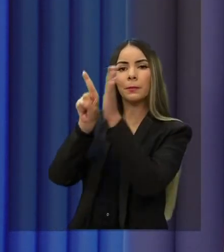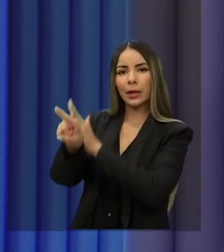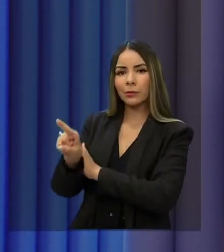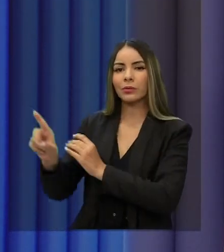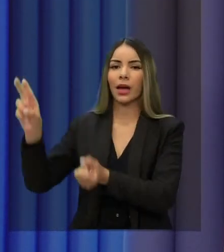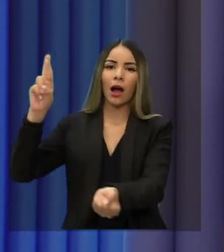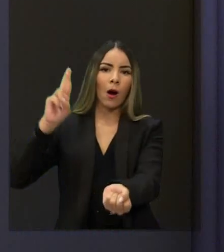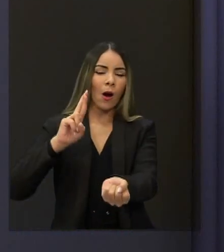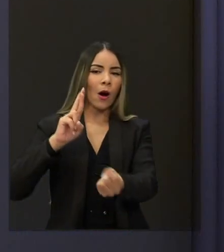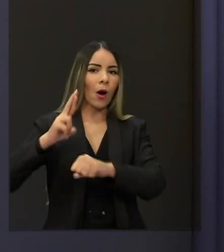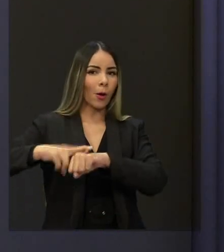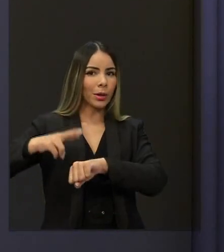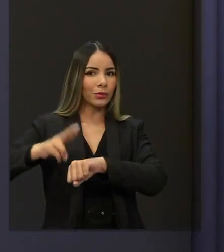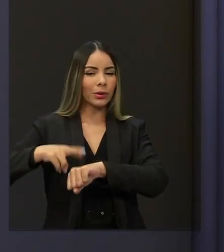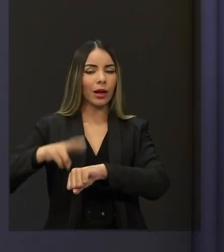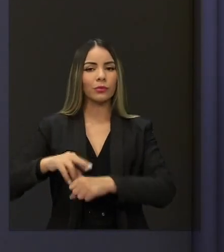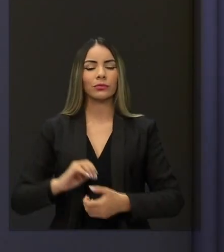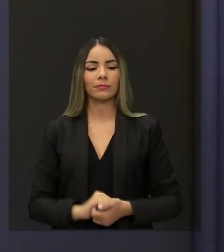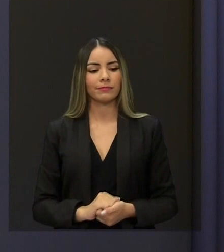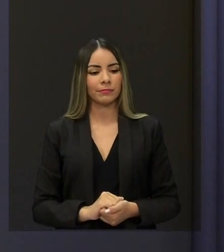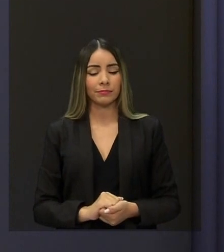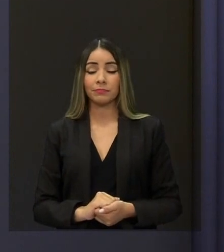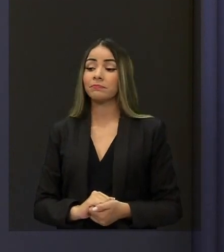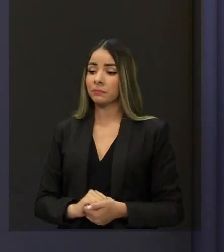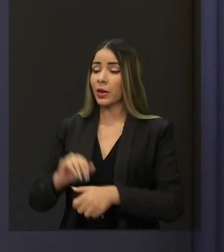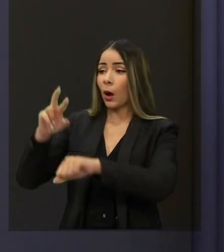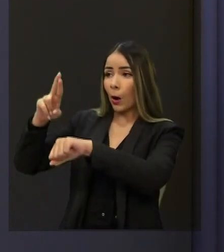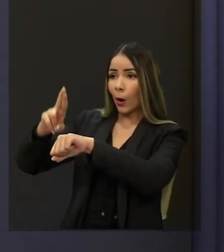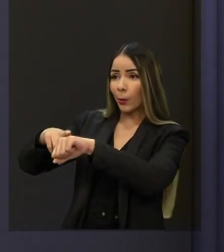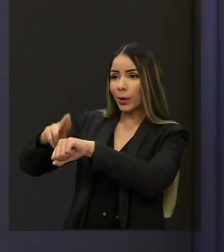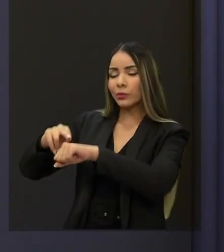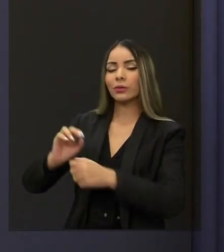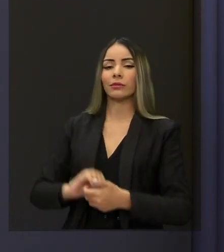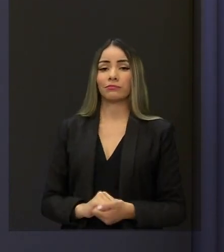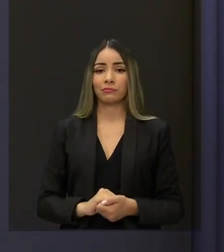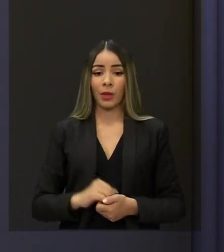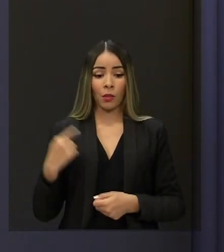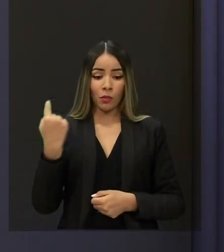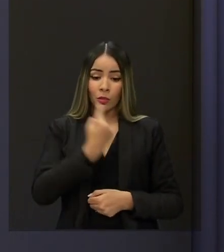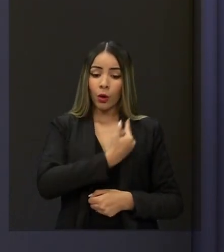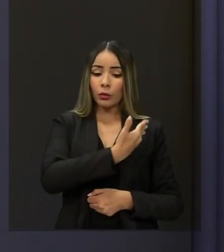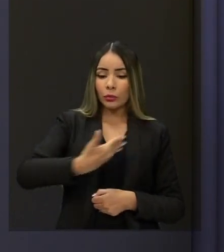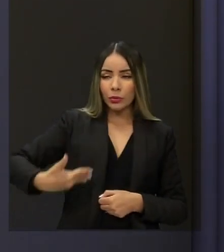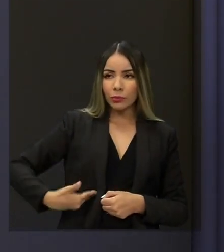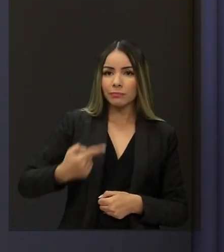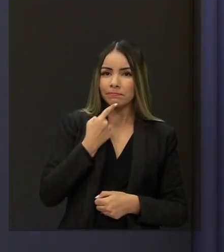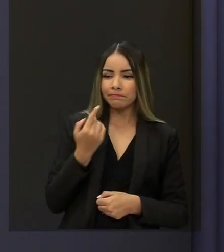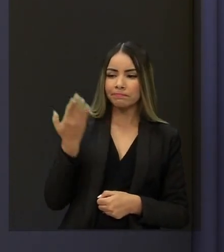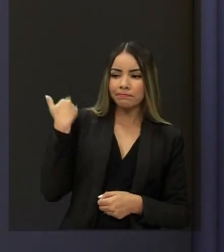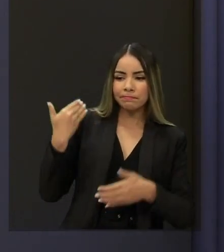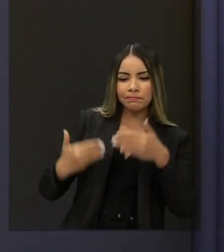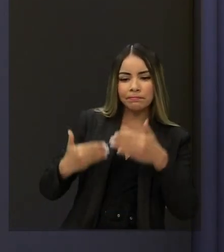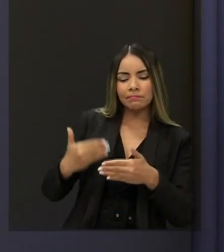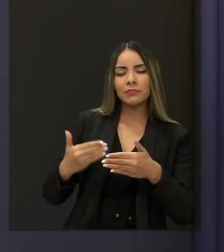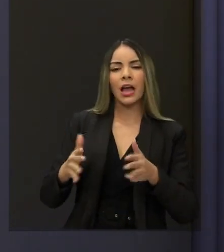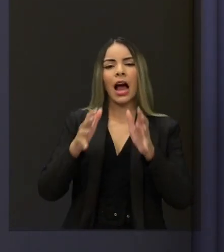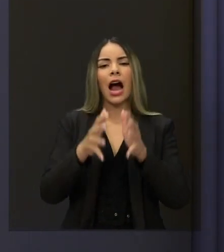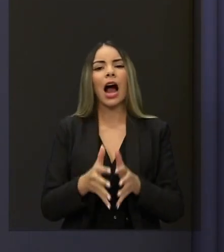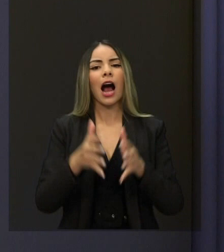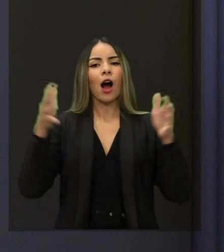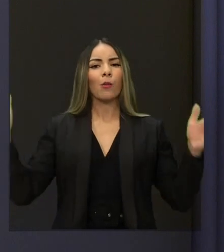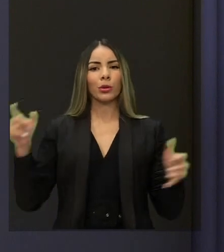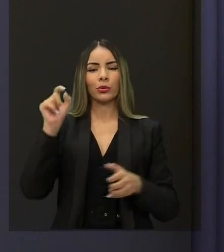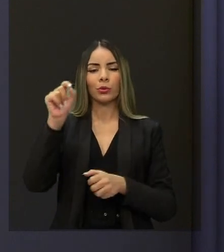Roberto Cláudio. Candidato Roberto Cláudio, o nosso governo, no último período, aumentou o número de unidades de conservação.